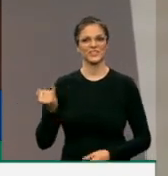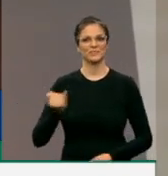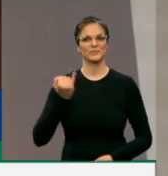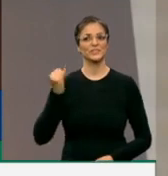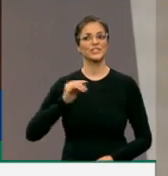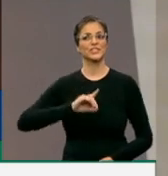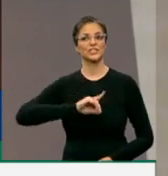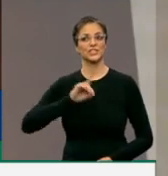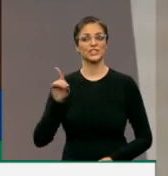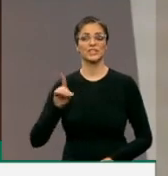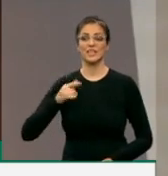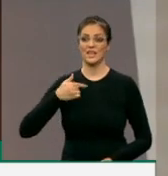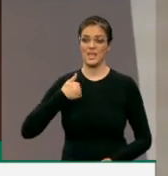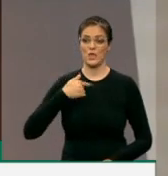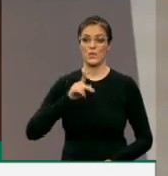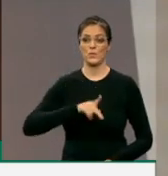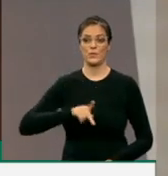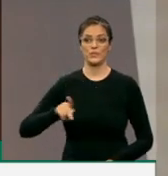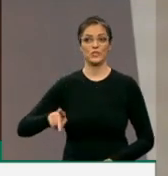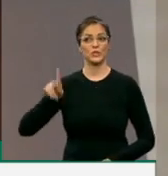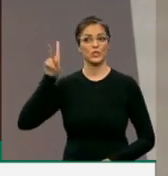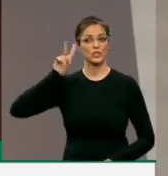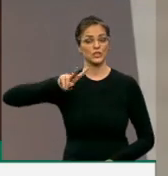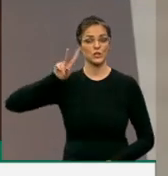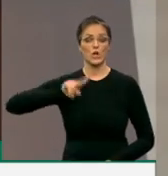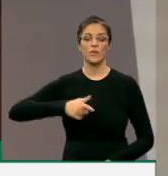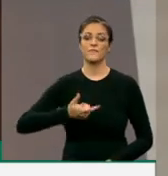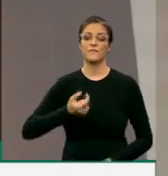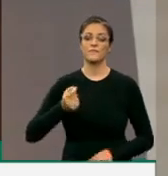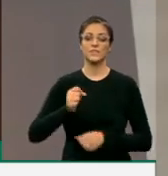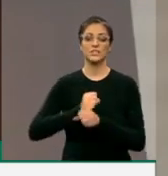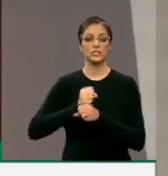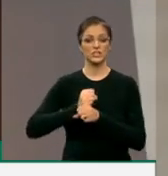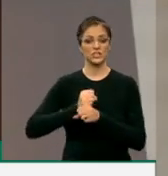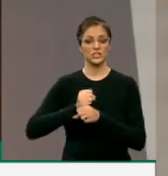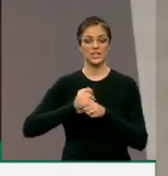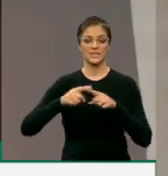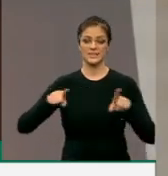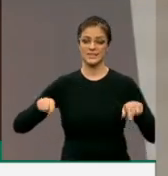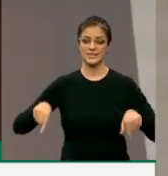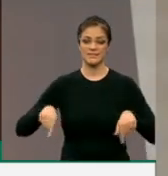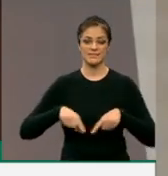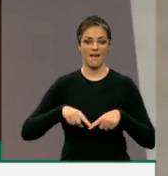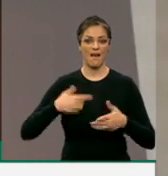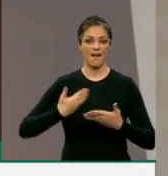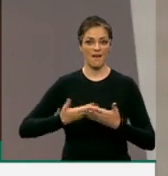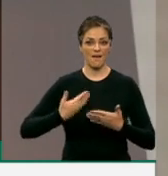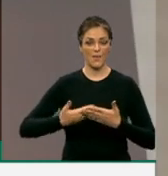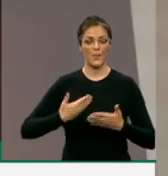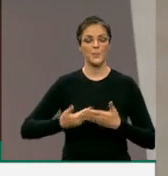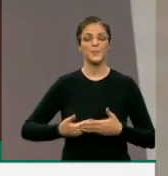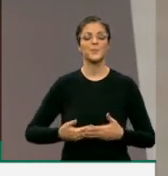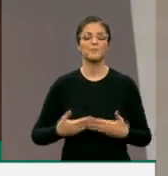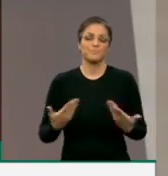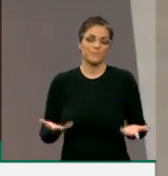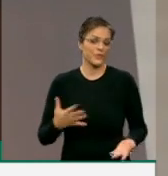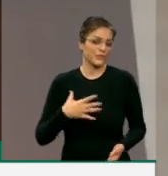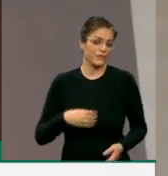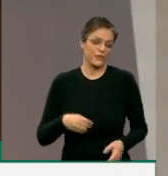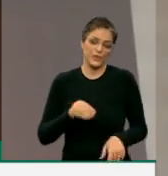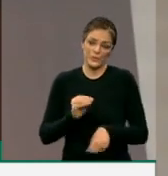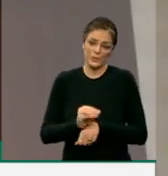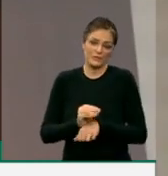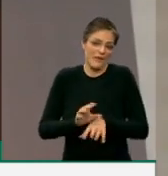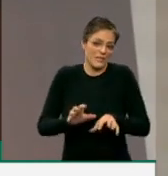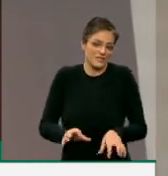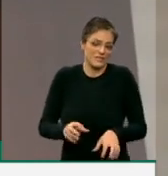de História, 20 anos em sala de aula, e foi assim que criei meus filhos. Eu sou filho de um inspetor de colégio público